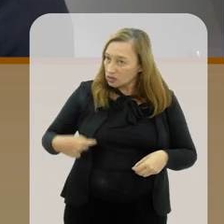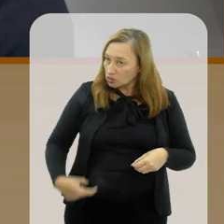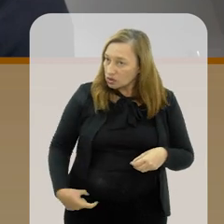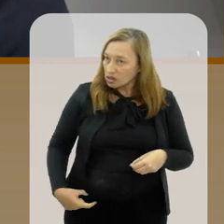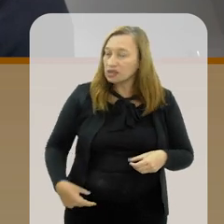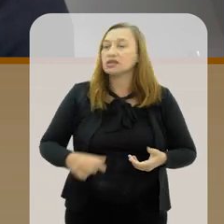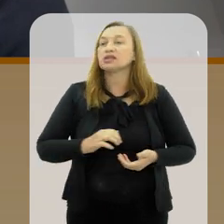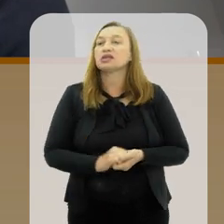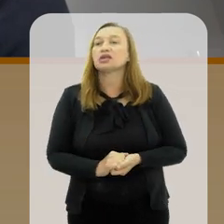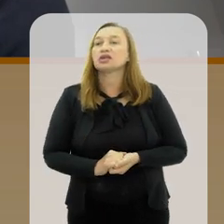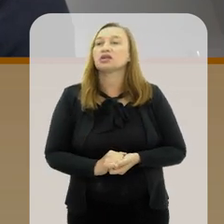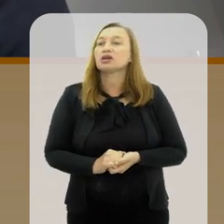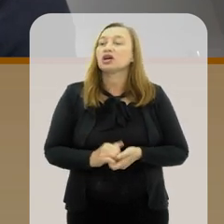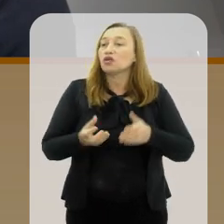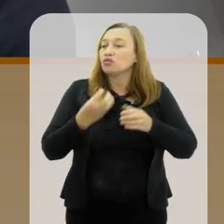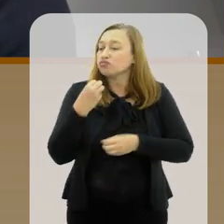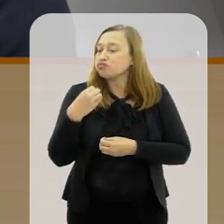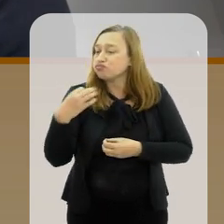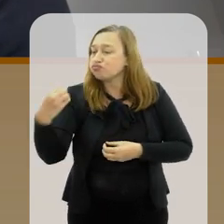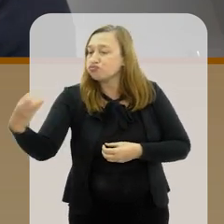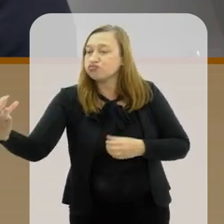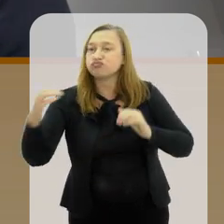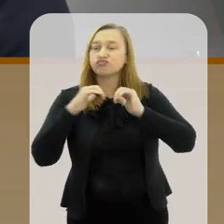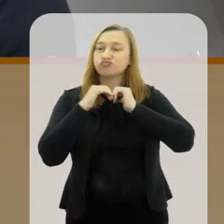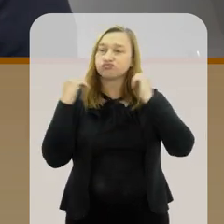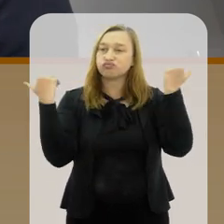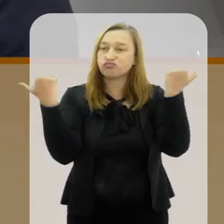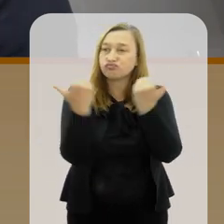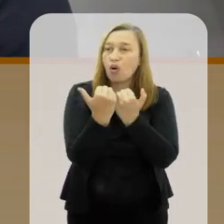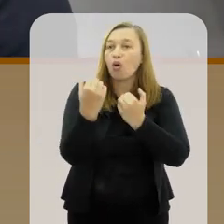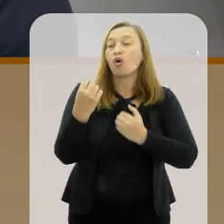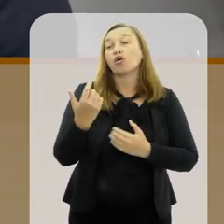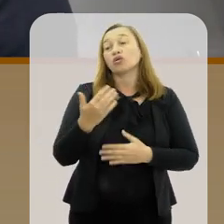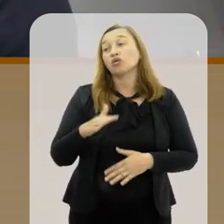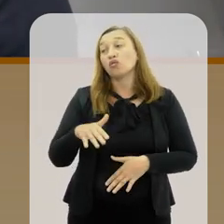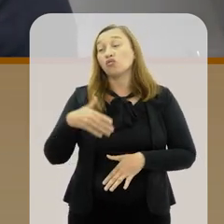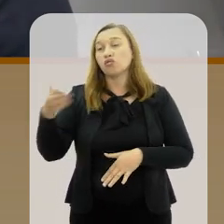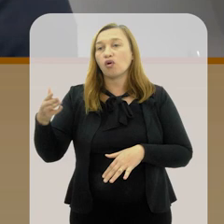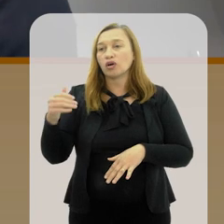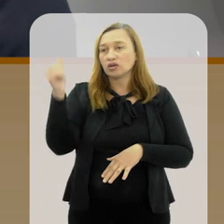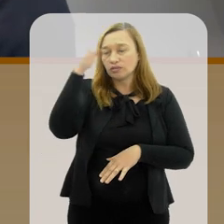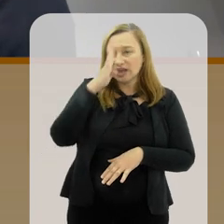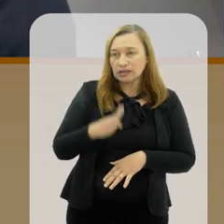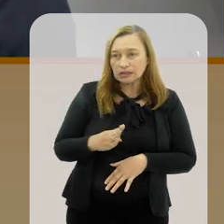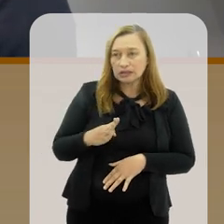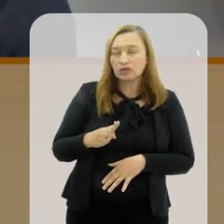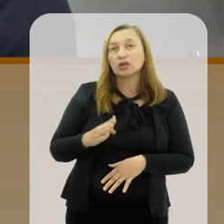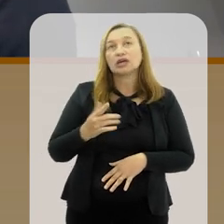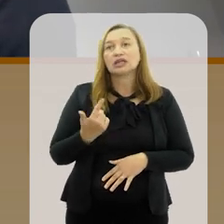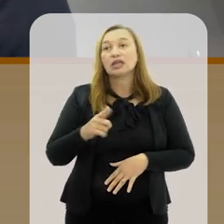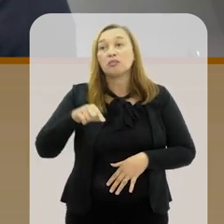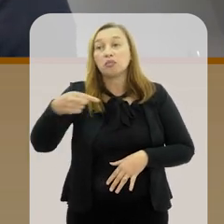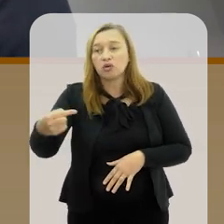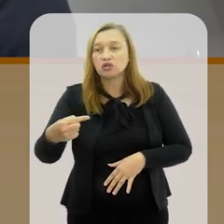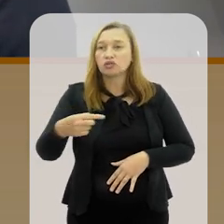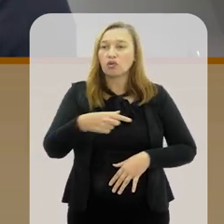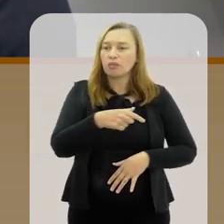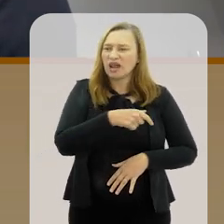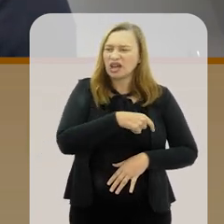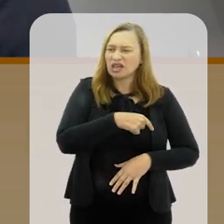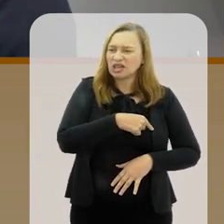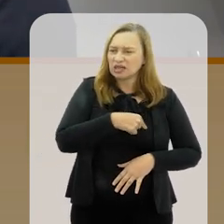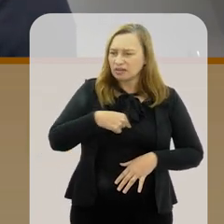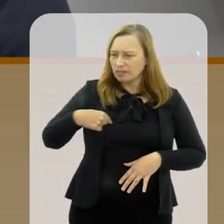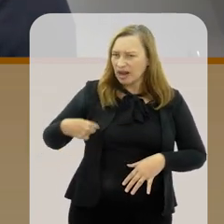eu faço muitas, tipicamente, viagens pra conferências. Quando eu tô fora do Brasil, especialmente, em breve eu vou pra China, por